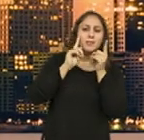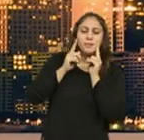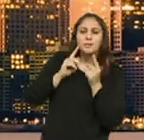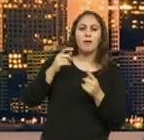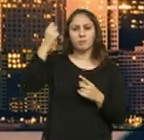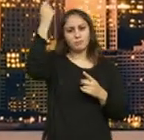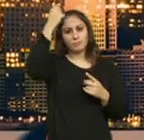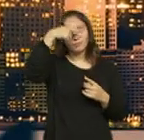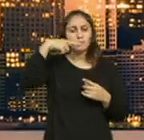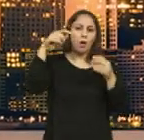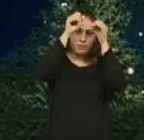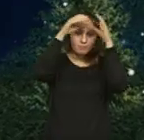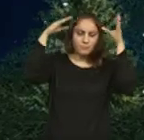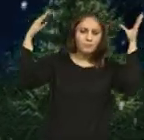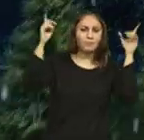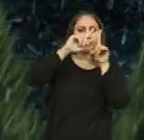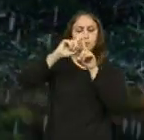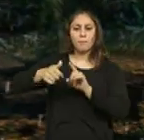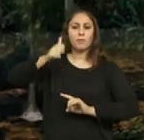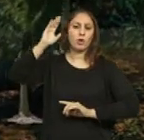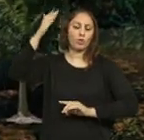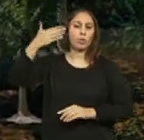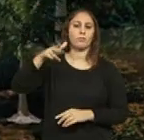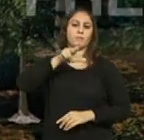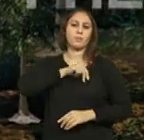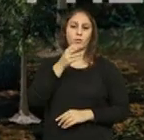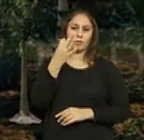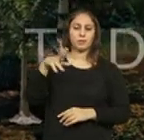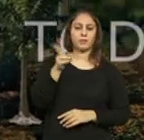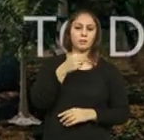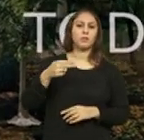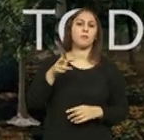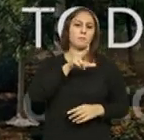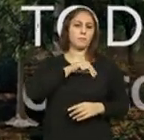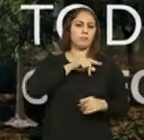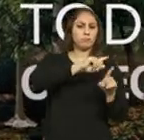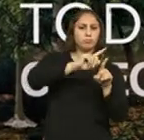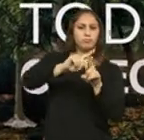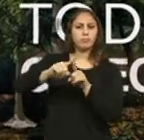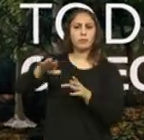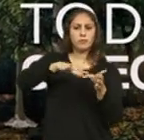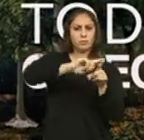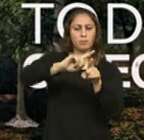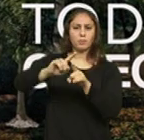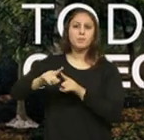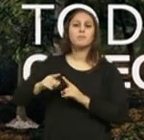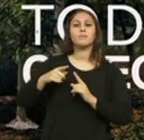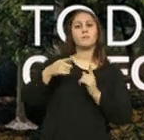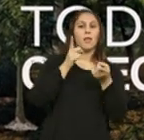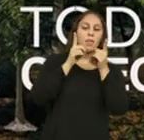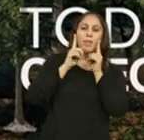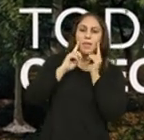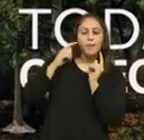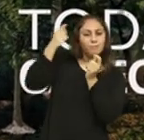no final, conta com um prémio de 400 euros. Temos prémios monetários para todas as categorias. Animação, documentário, ficção experimental